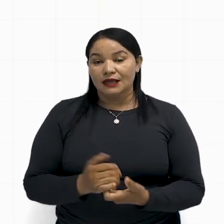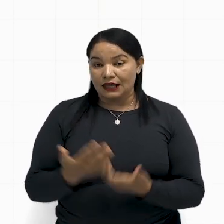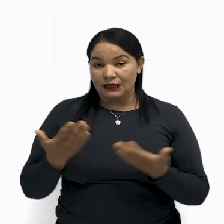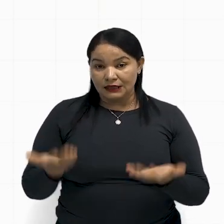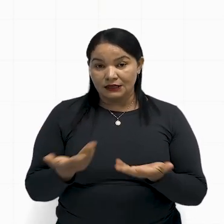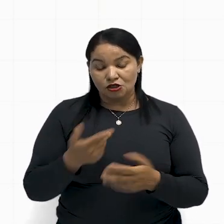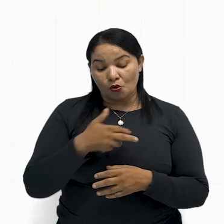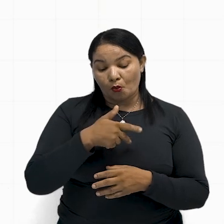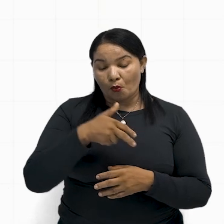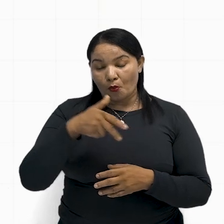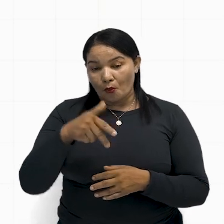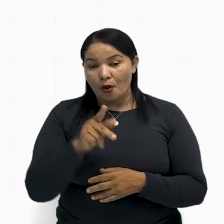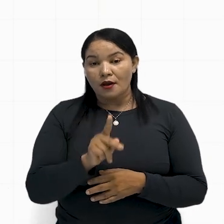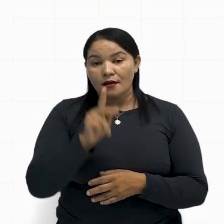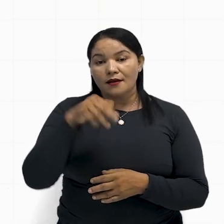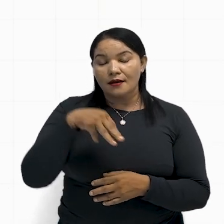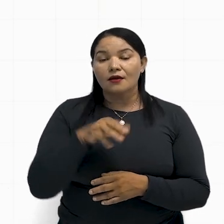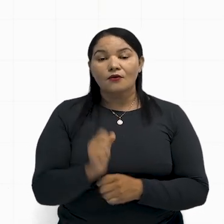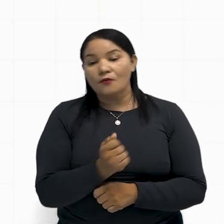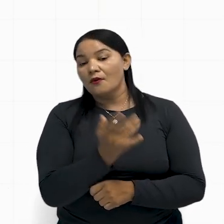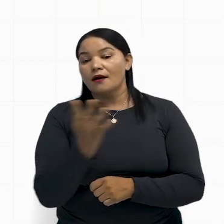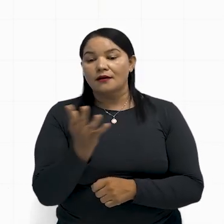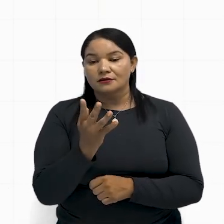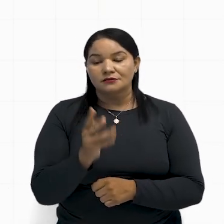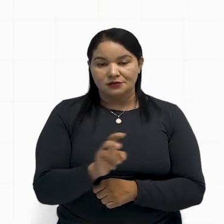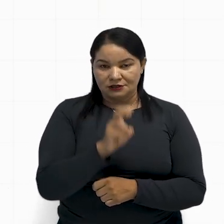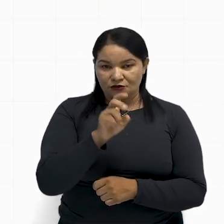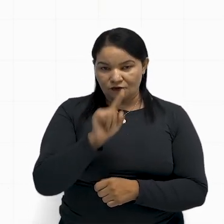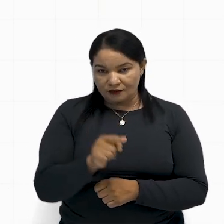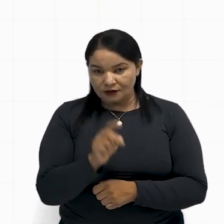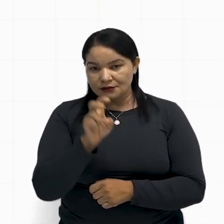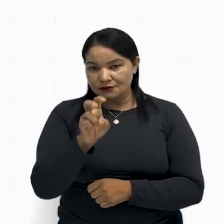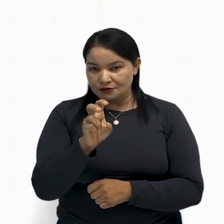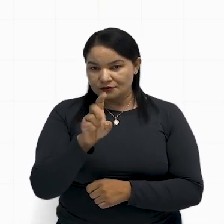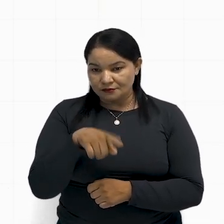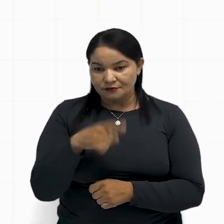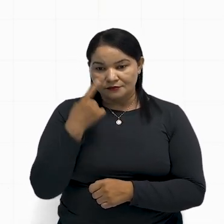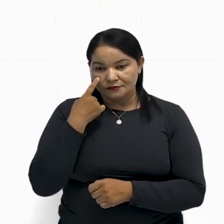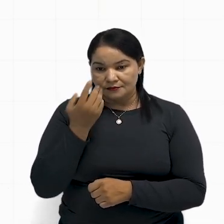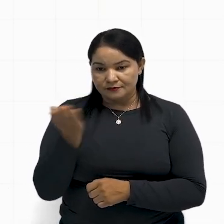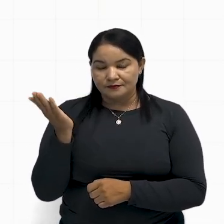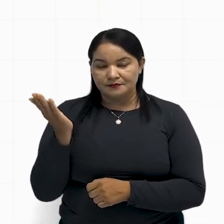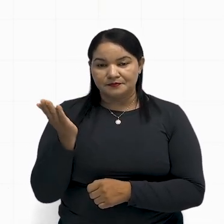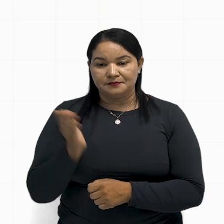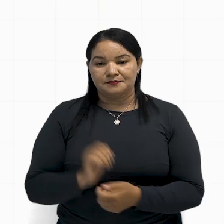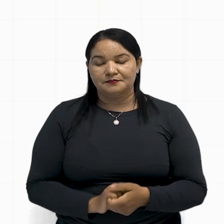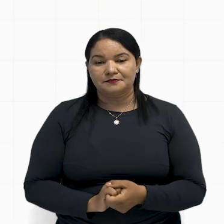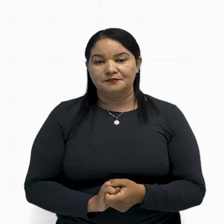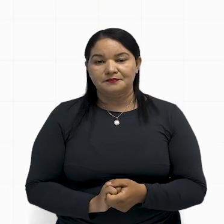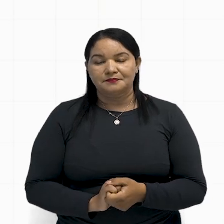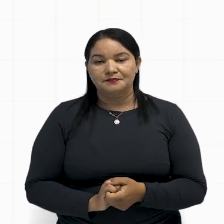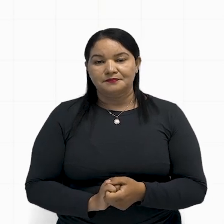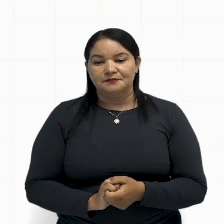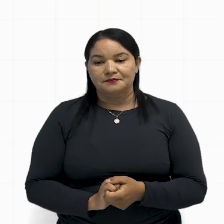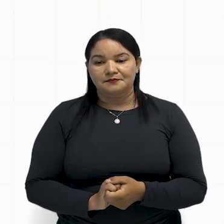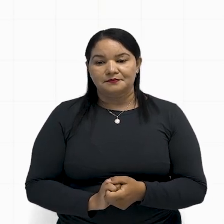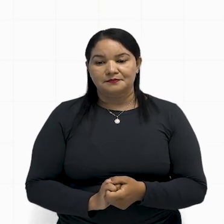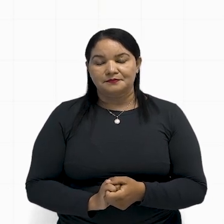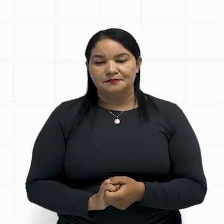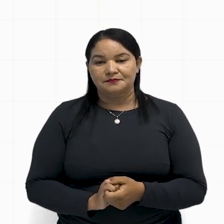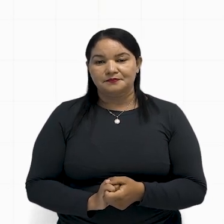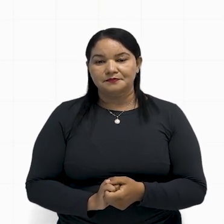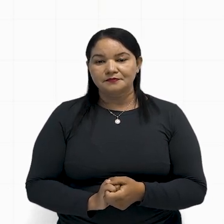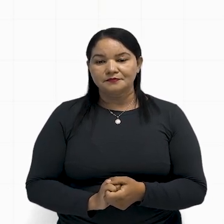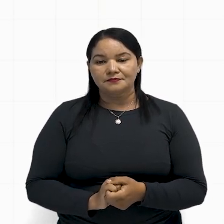quantos quilômetros? 5,5, né? Podemos colocar até aqui. 5,5 km.